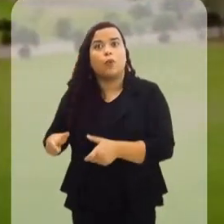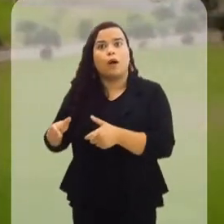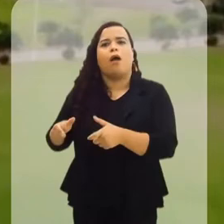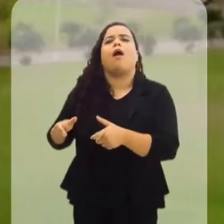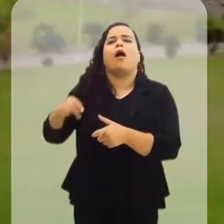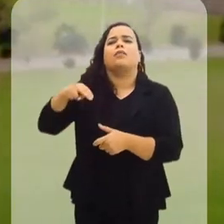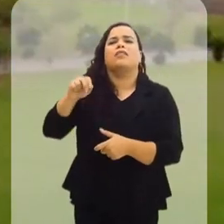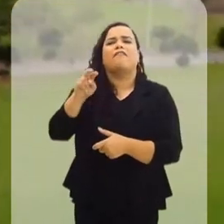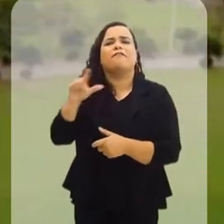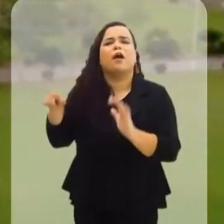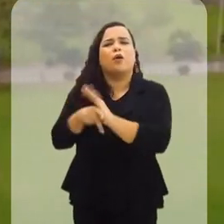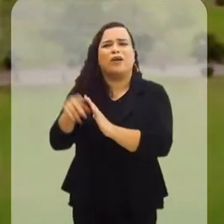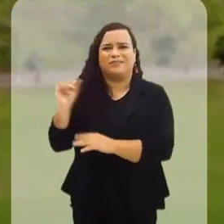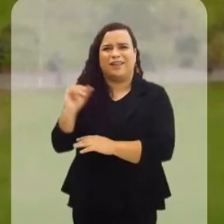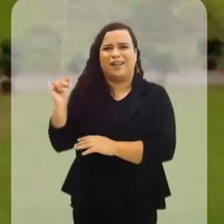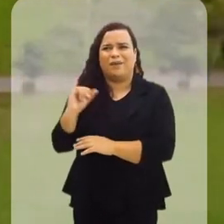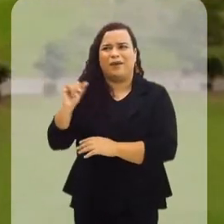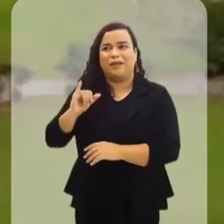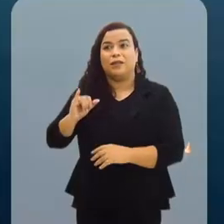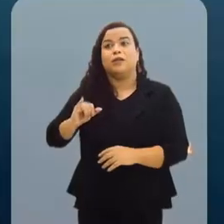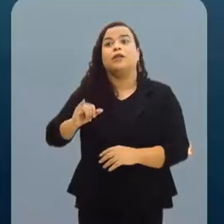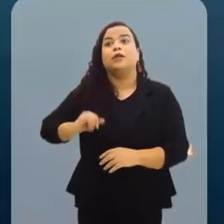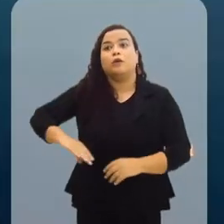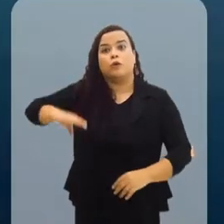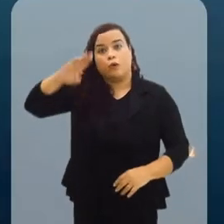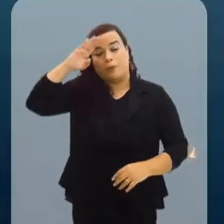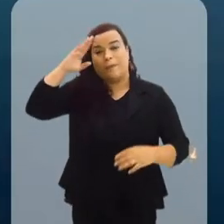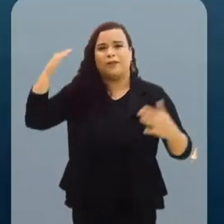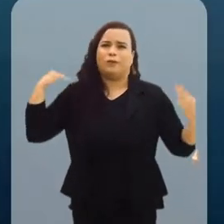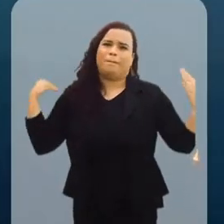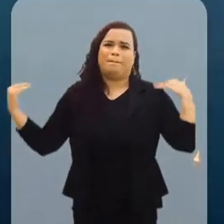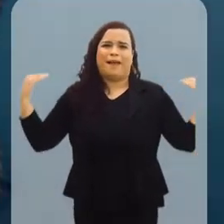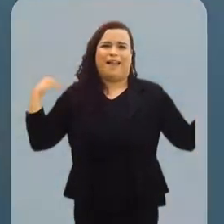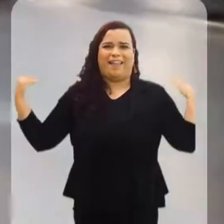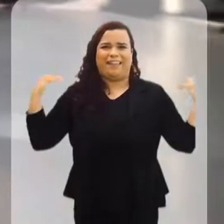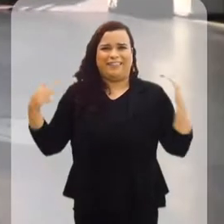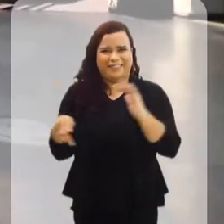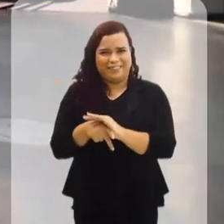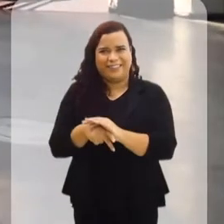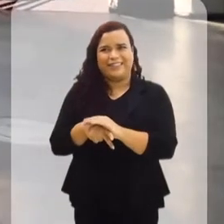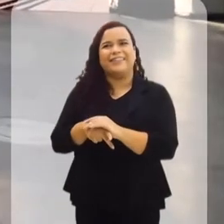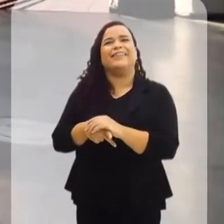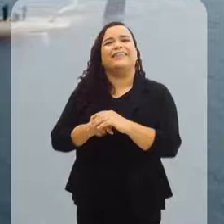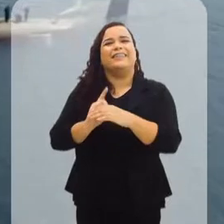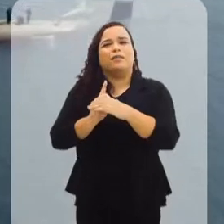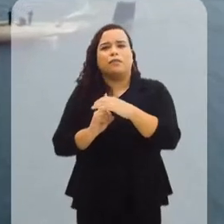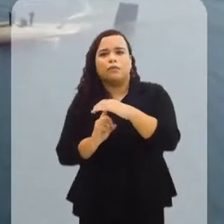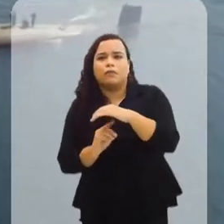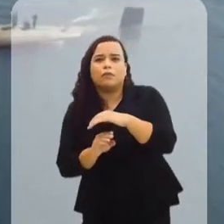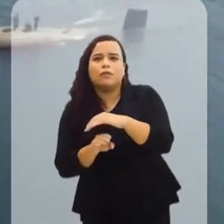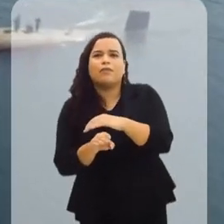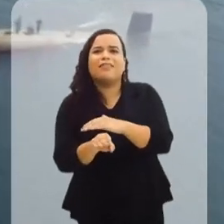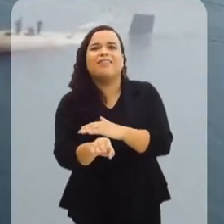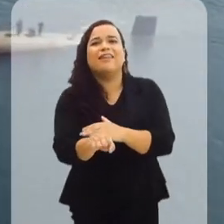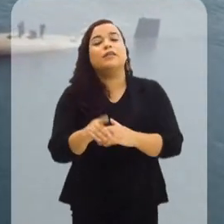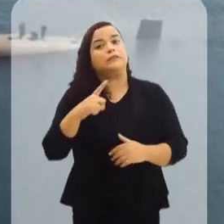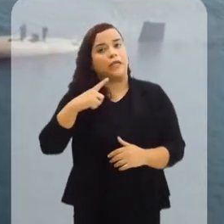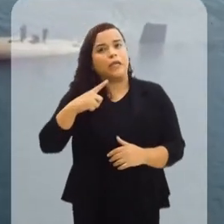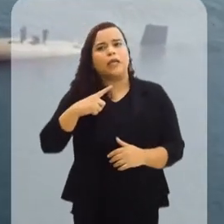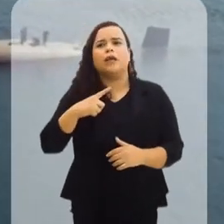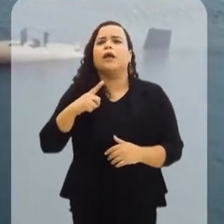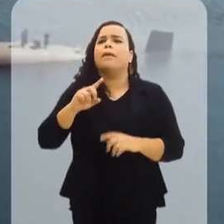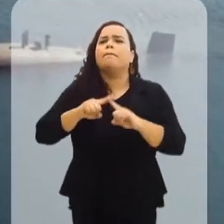transferido para o Complexo Naval de Itaguaí o Comando de Força de Submarinos da Marinha. Mesmo com a pandemia do